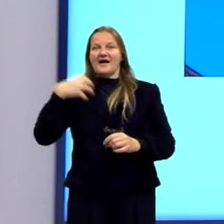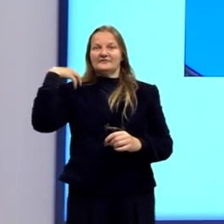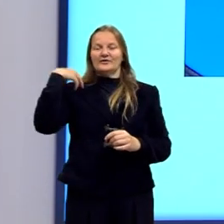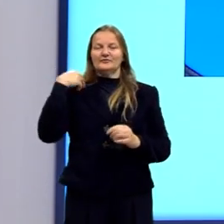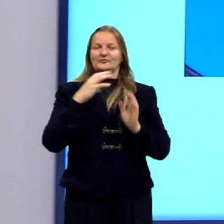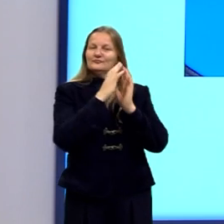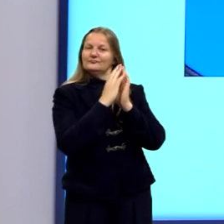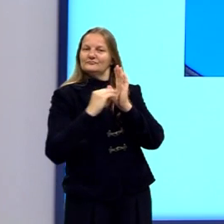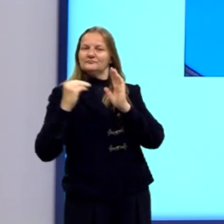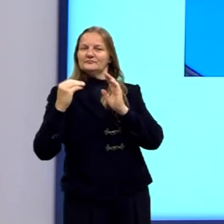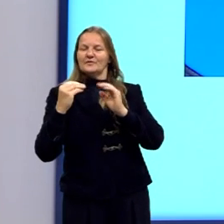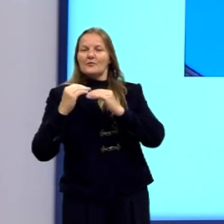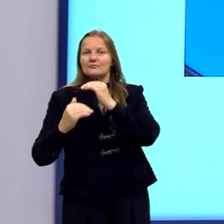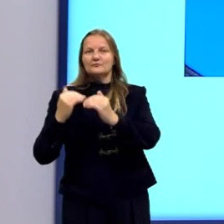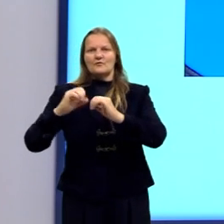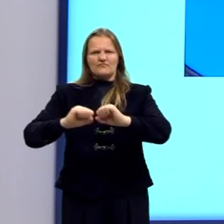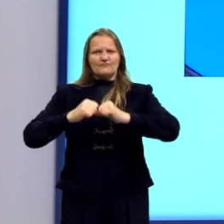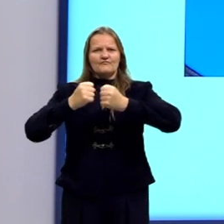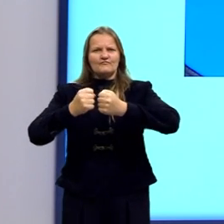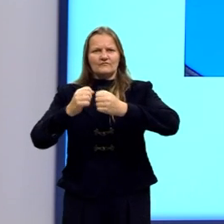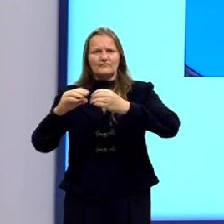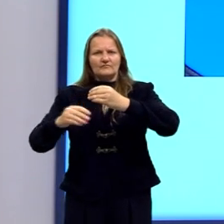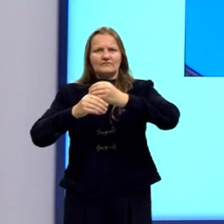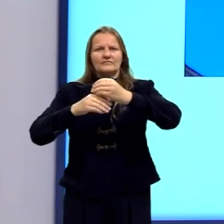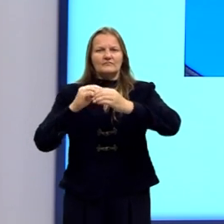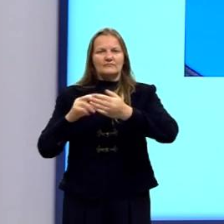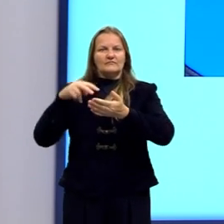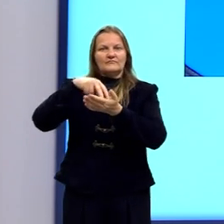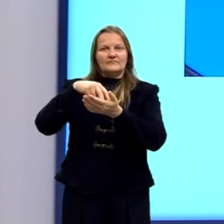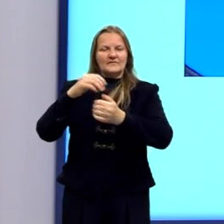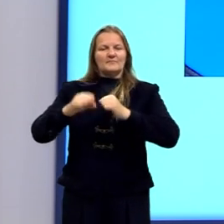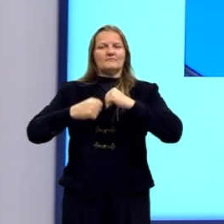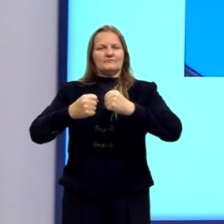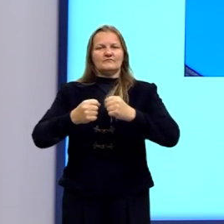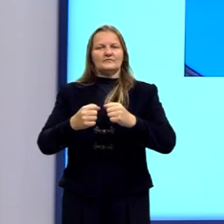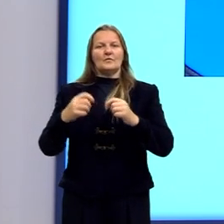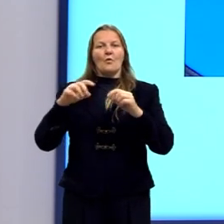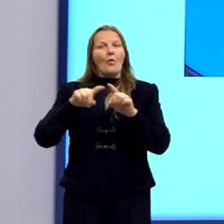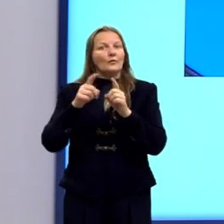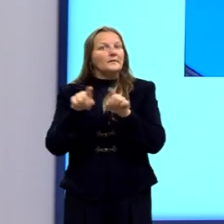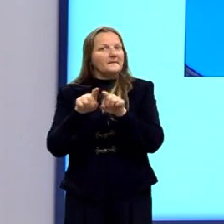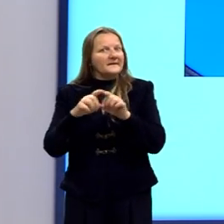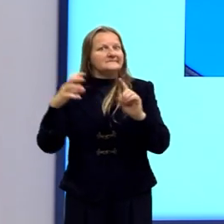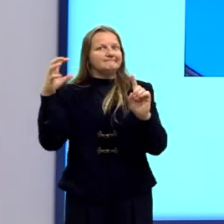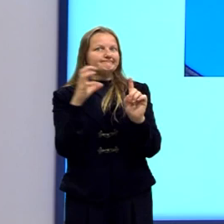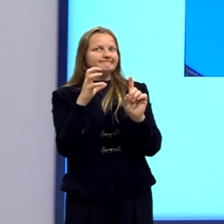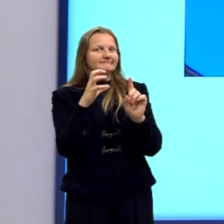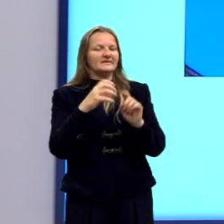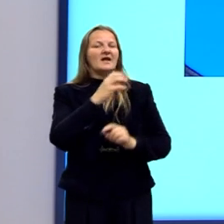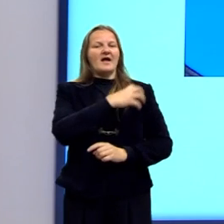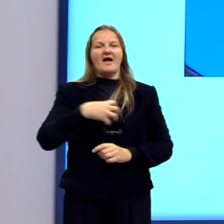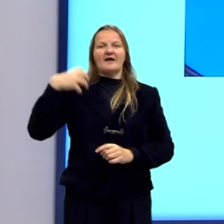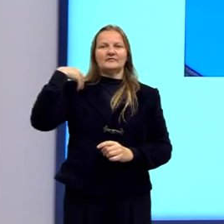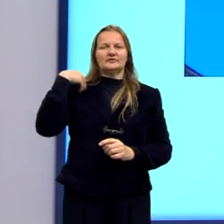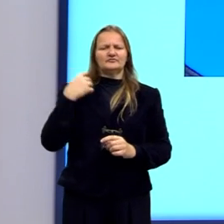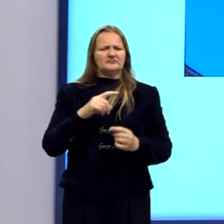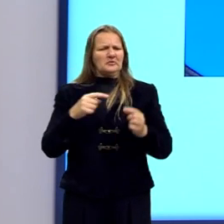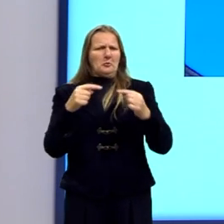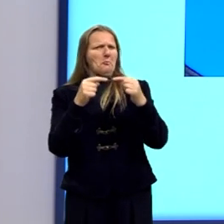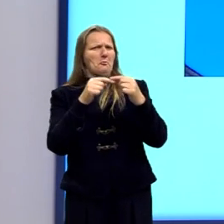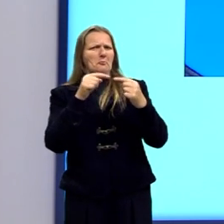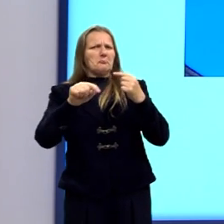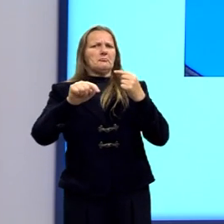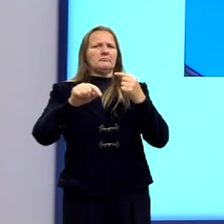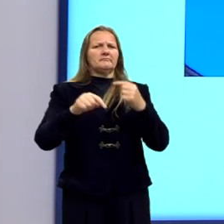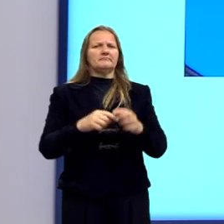fortalecer ou também para contrariar. Que foi o caso de Aristóteles. Ele